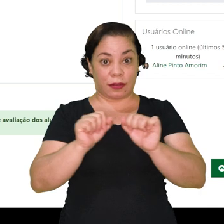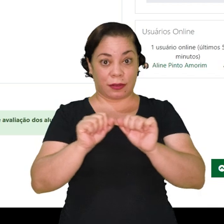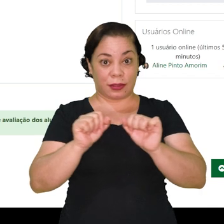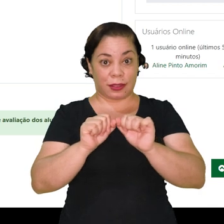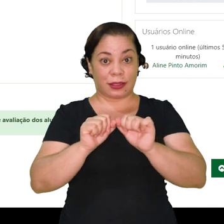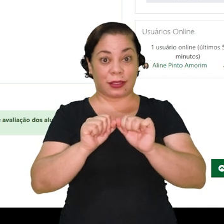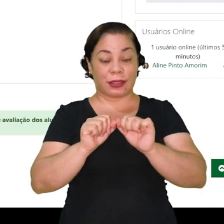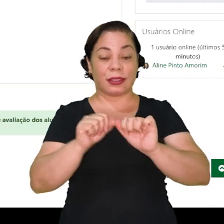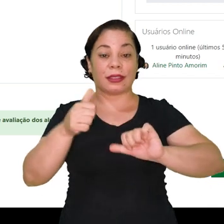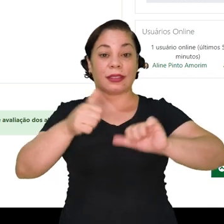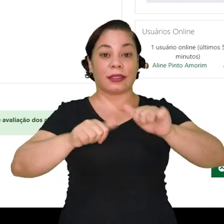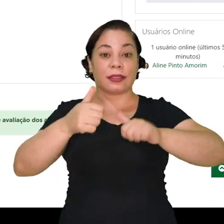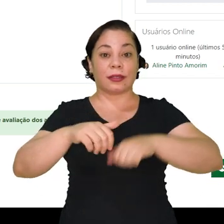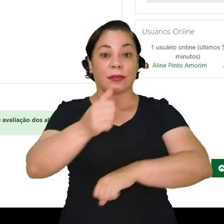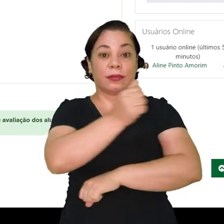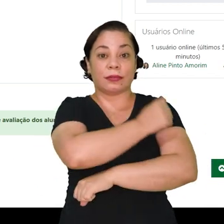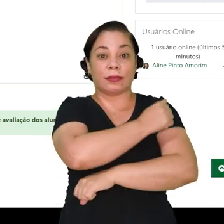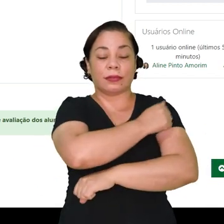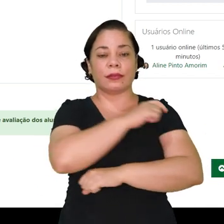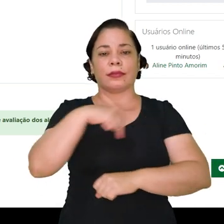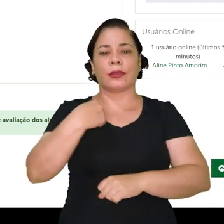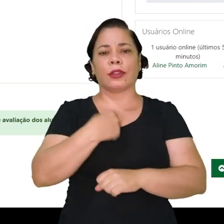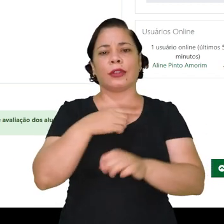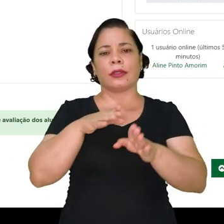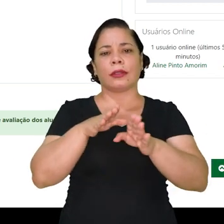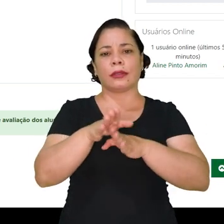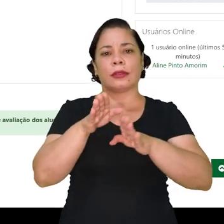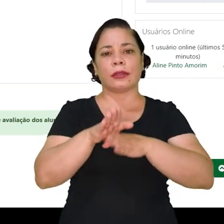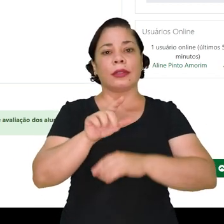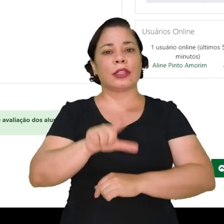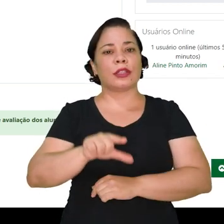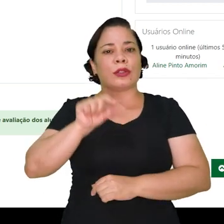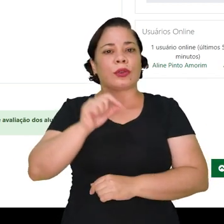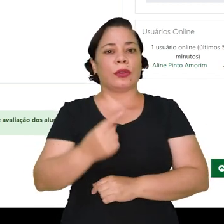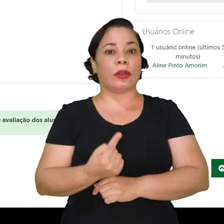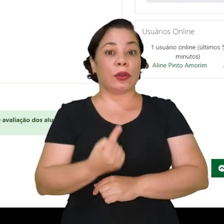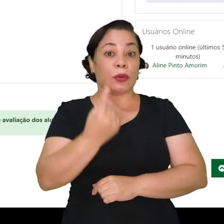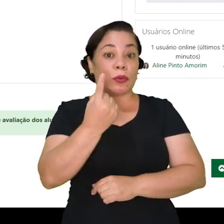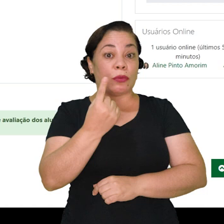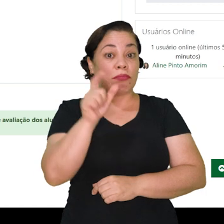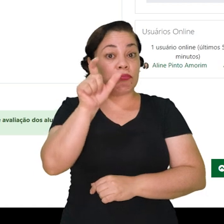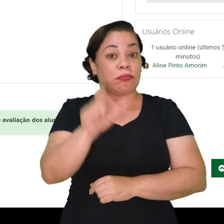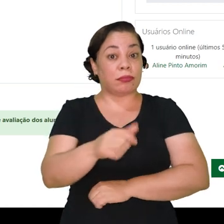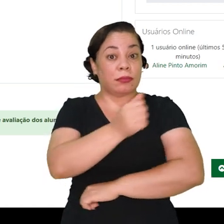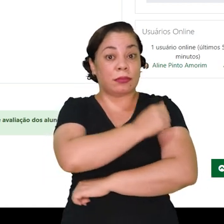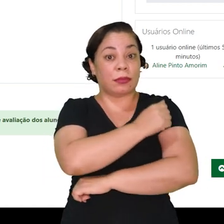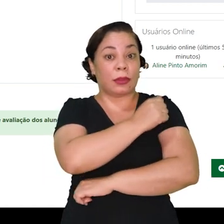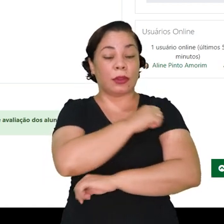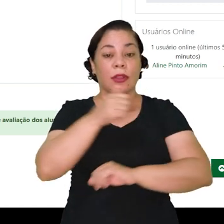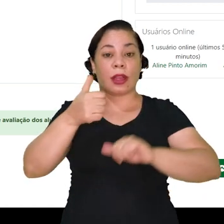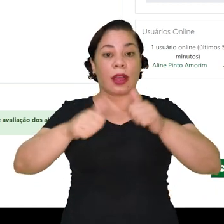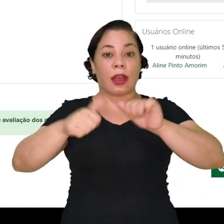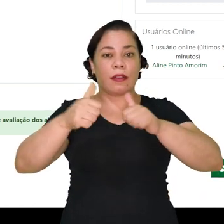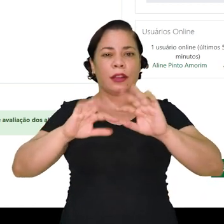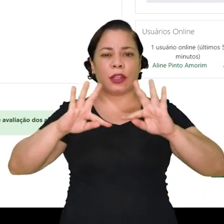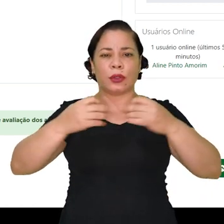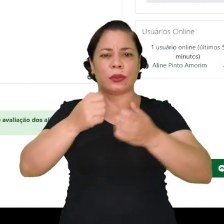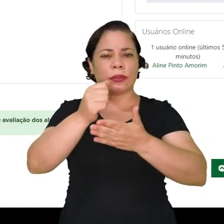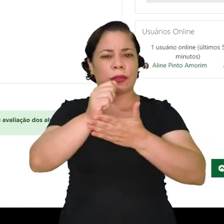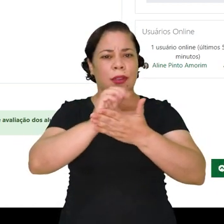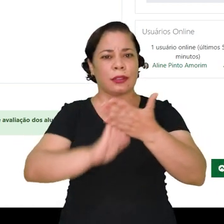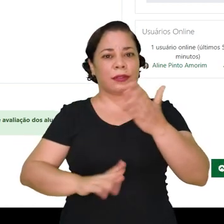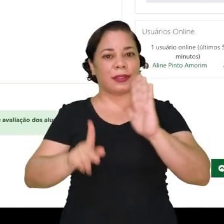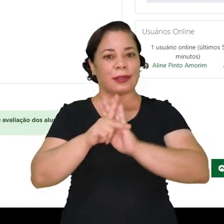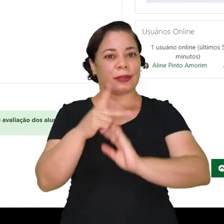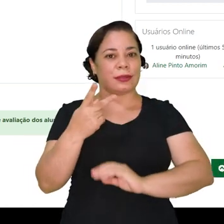realizar a avaliação dos alunos. Nós estamos orientando aqui que você escolha pelo menos um aluno para avaliar todas